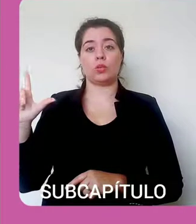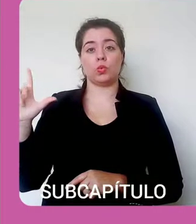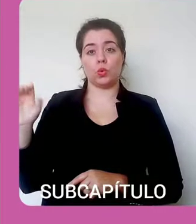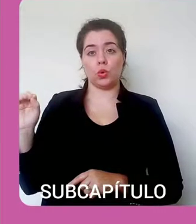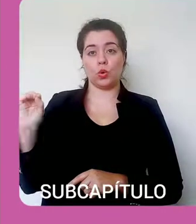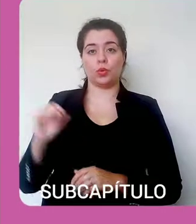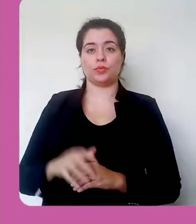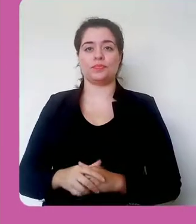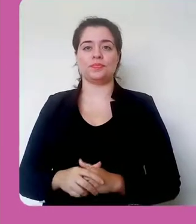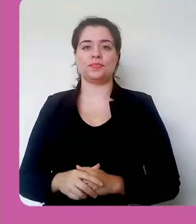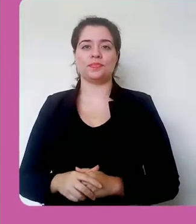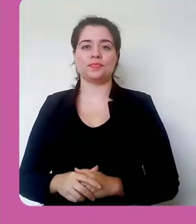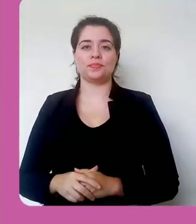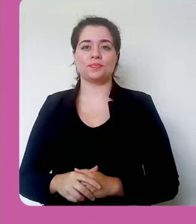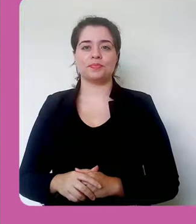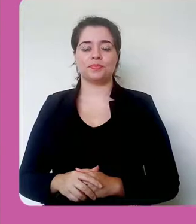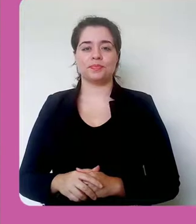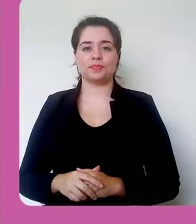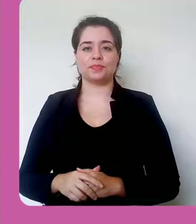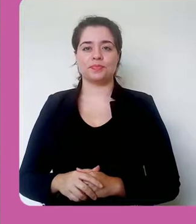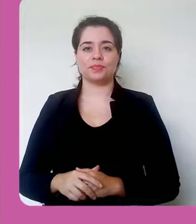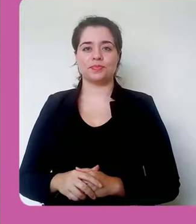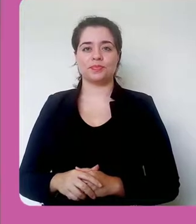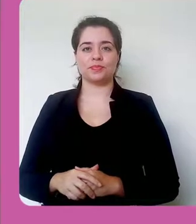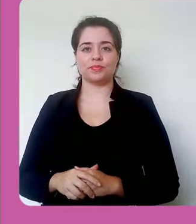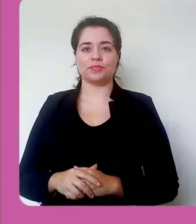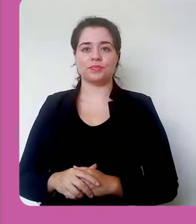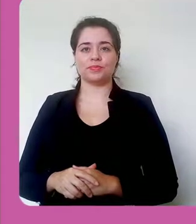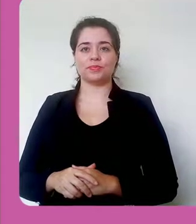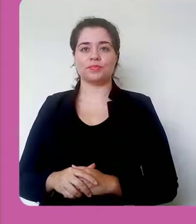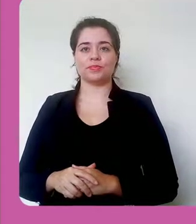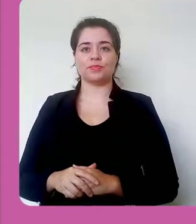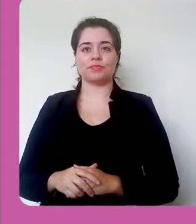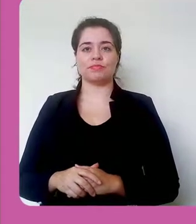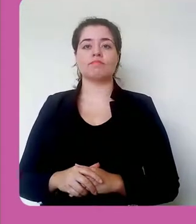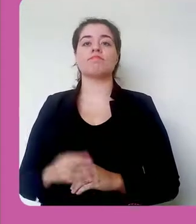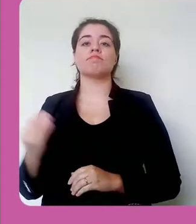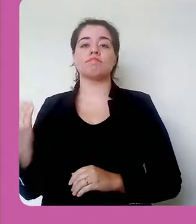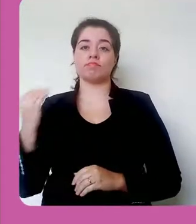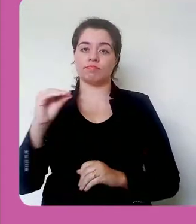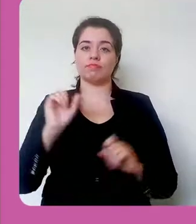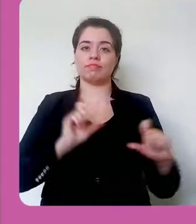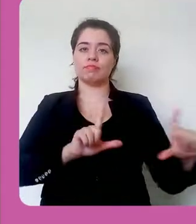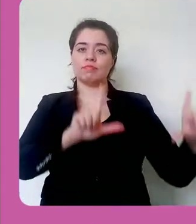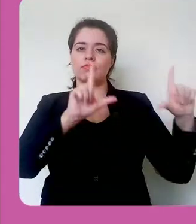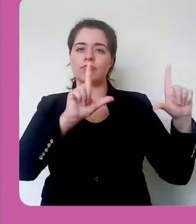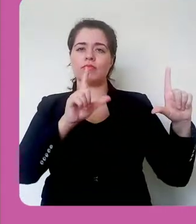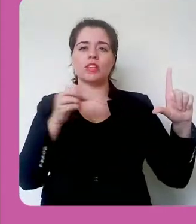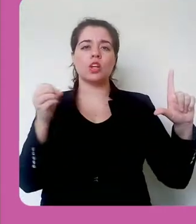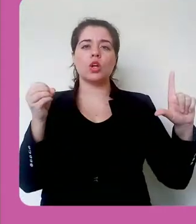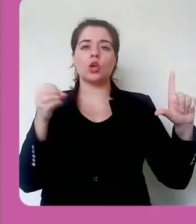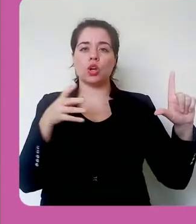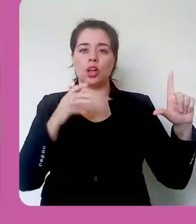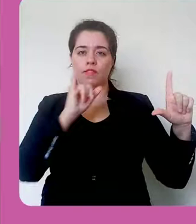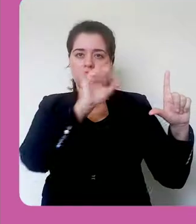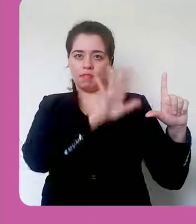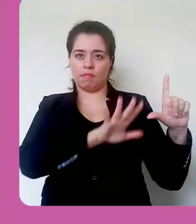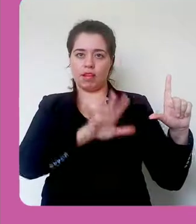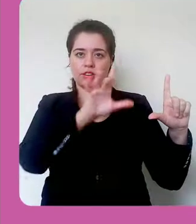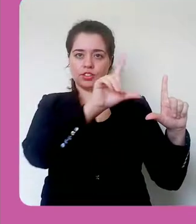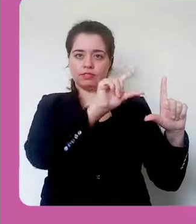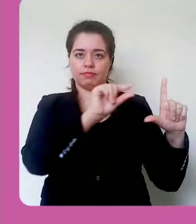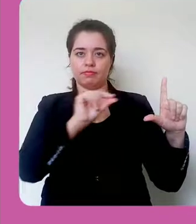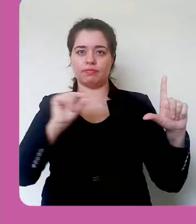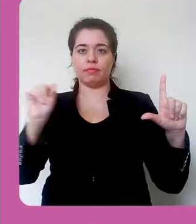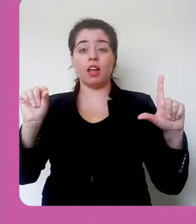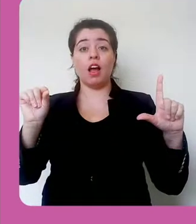Vou pegar aqui uma outra imagem. E eu vou dar pra cá. Opa, ó. Se isso acontecer, é porque a gente